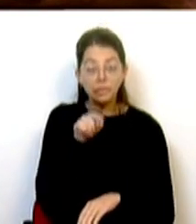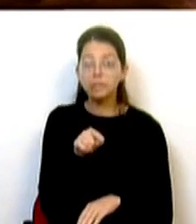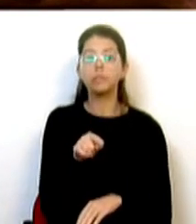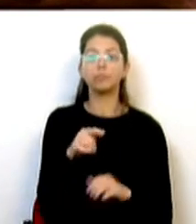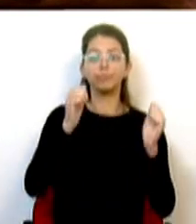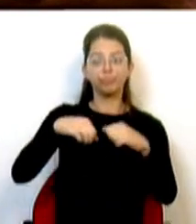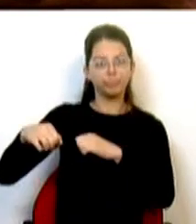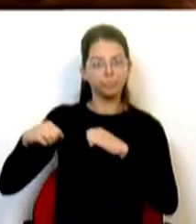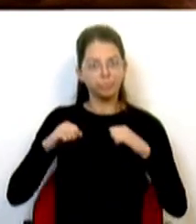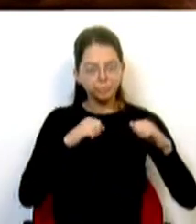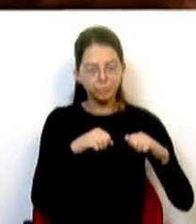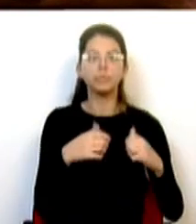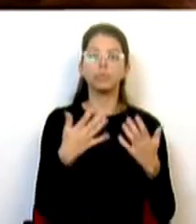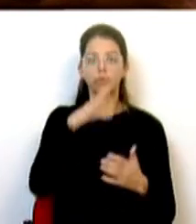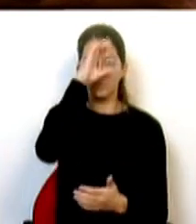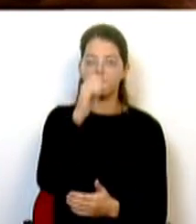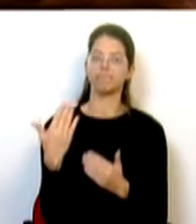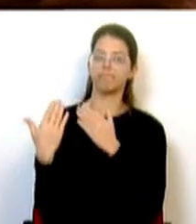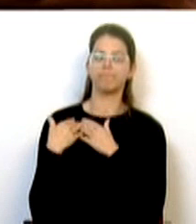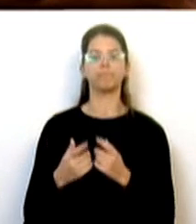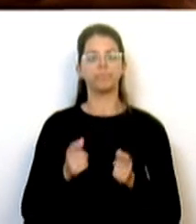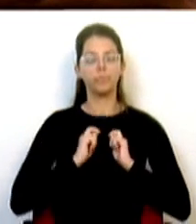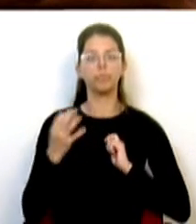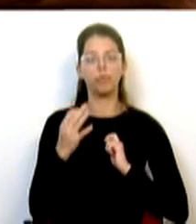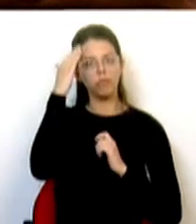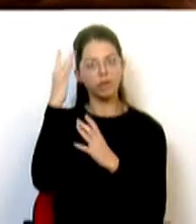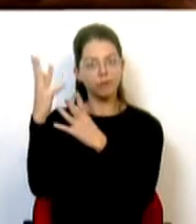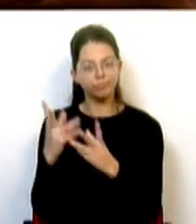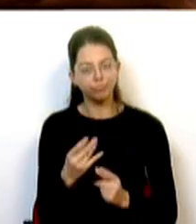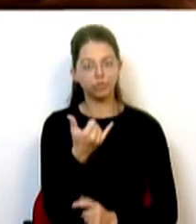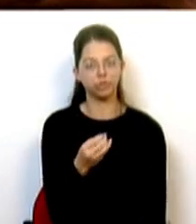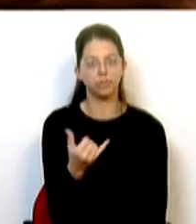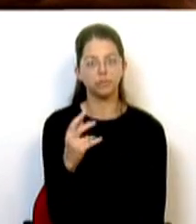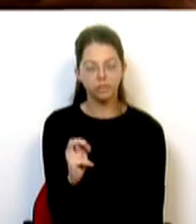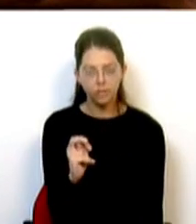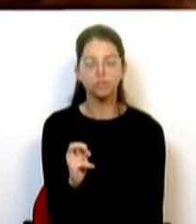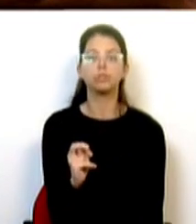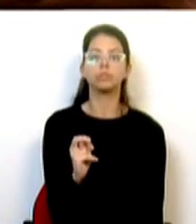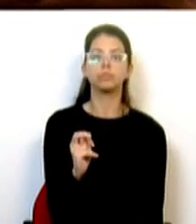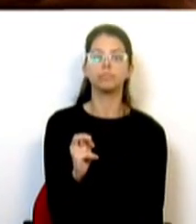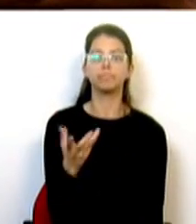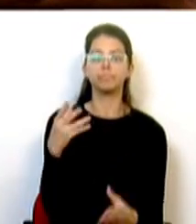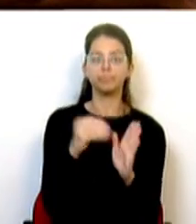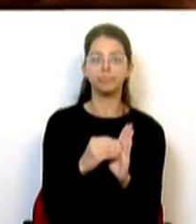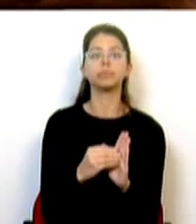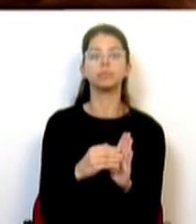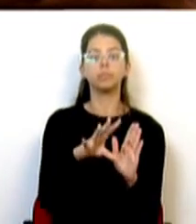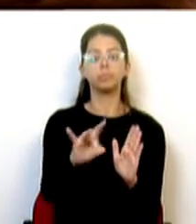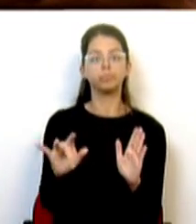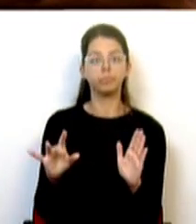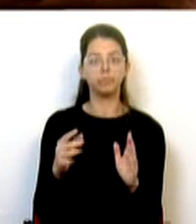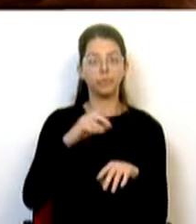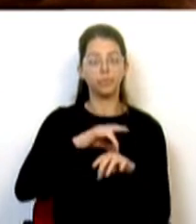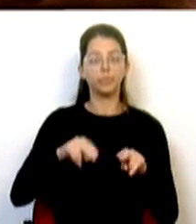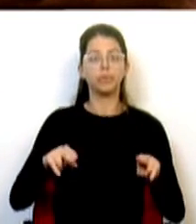consenso existente, que o Governo assumiu no relatório do Orçamento de Estado para 2023 definir a localização do futuro hospital do